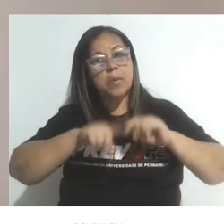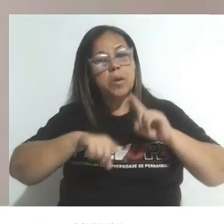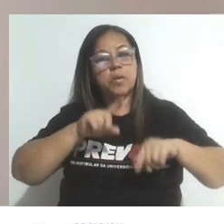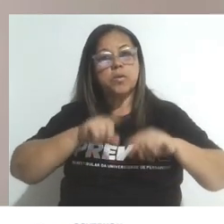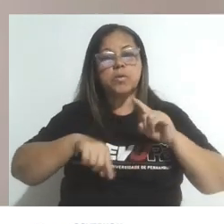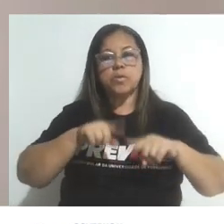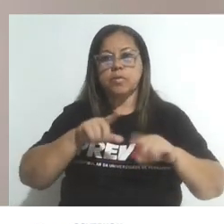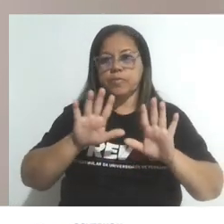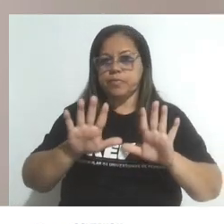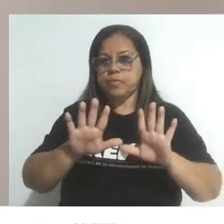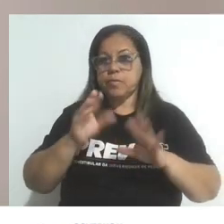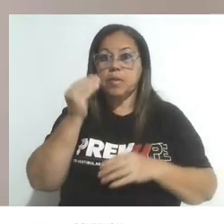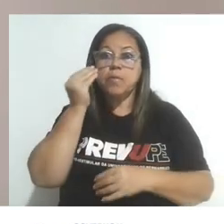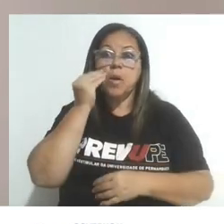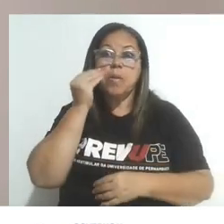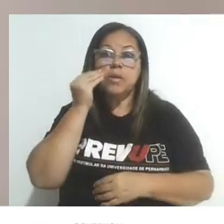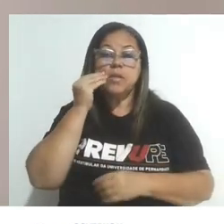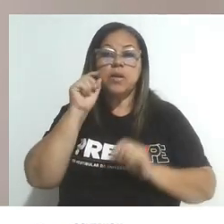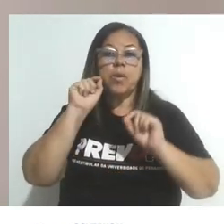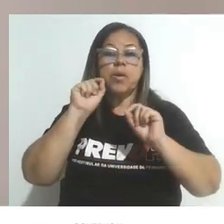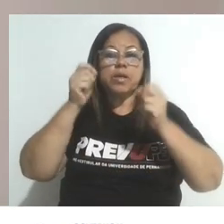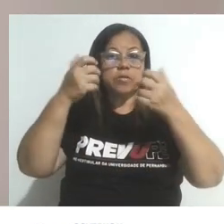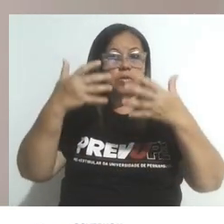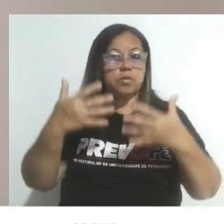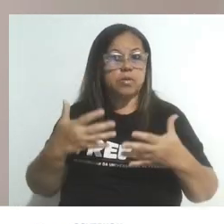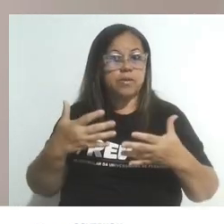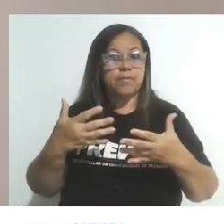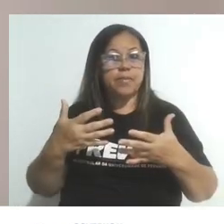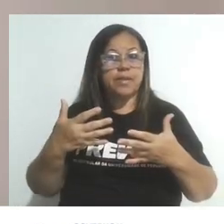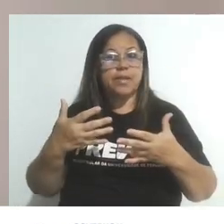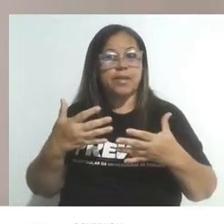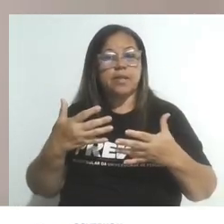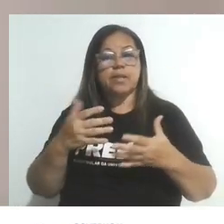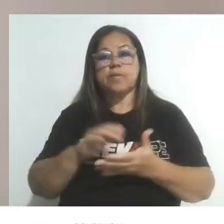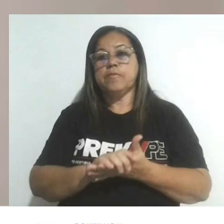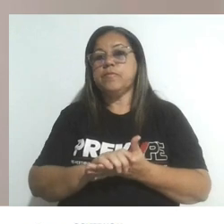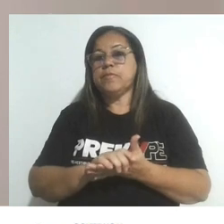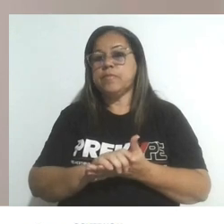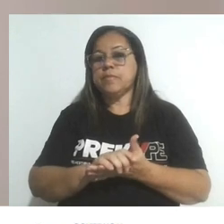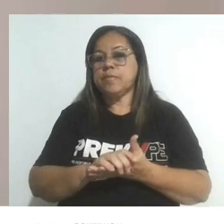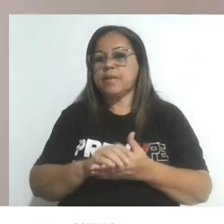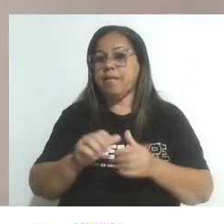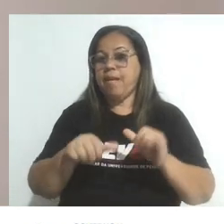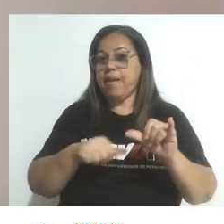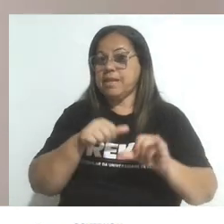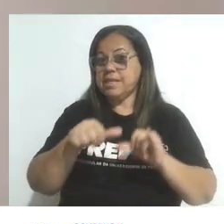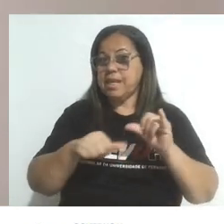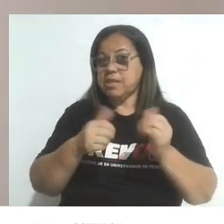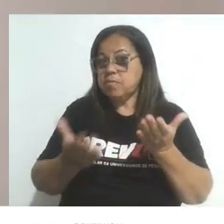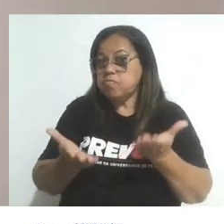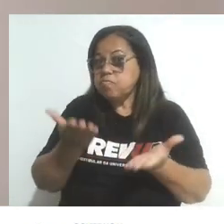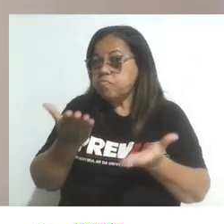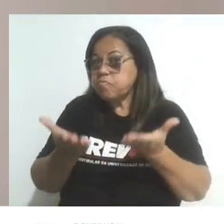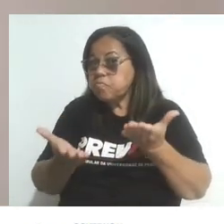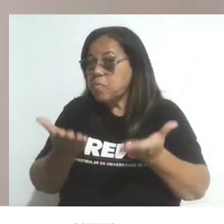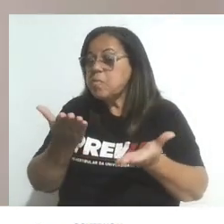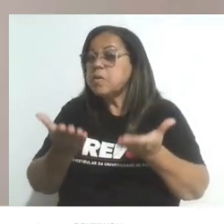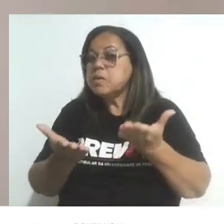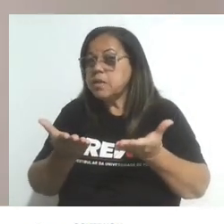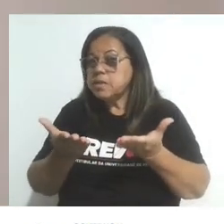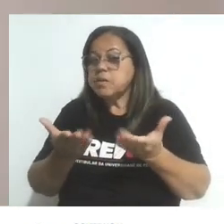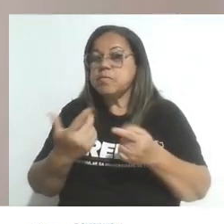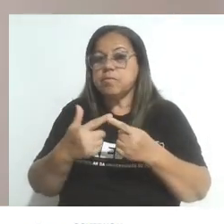Aqui vale uma observação, tá? Estou me referindo a reações estequiometricamente balanceadas, já que em uma reação